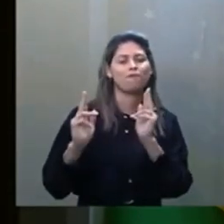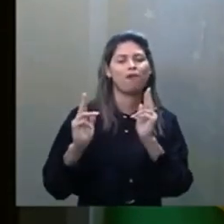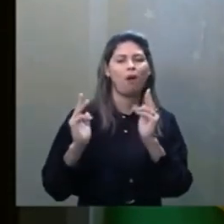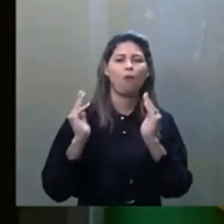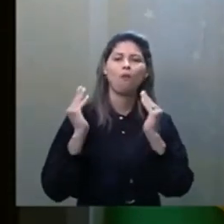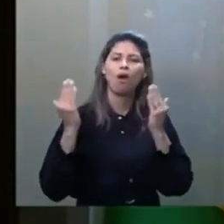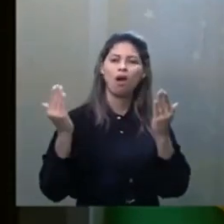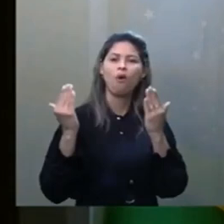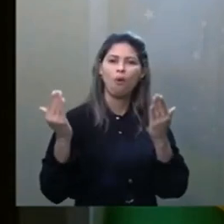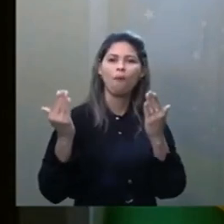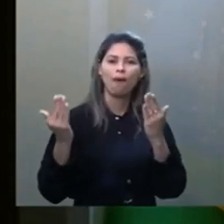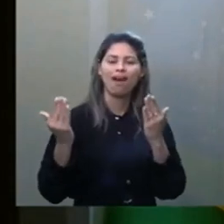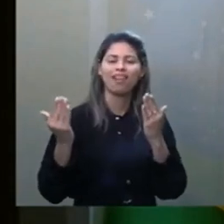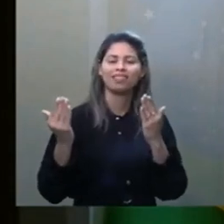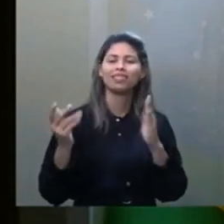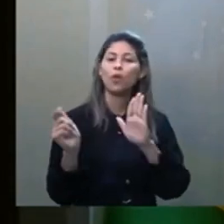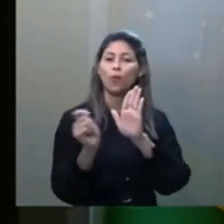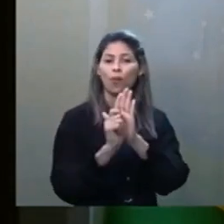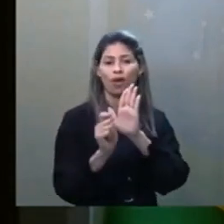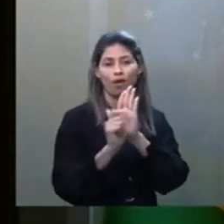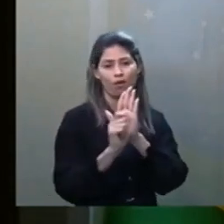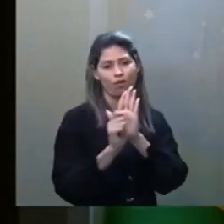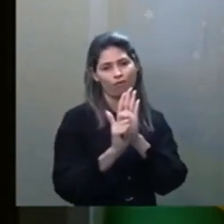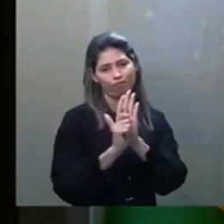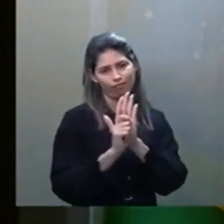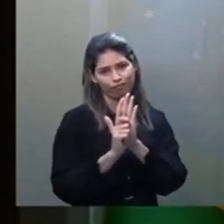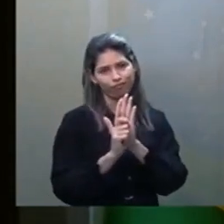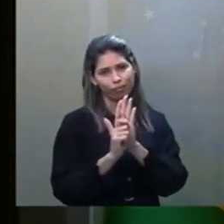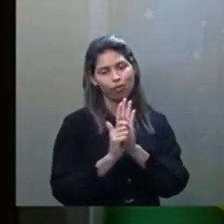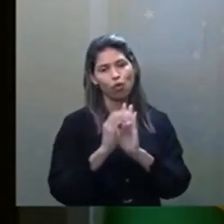E aí vemos as pessoas com depressão.